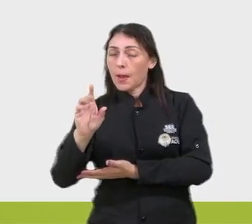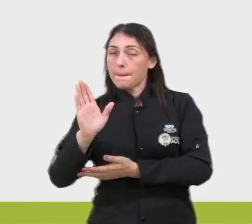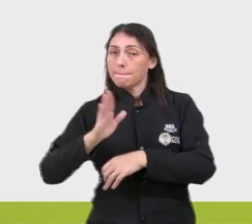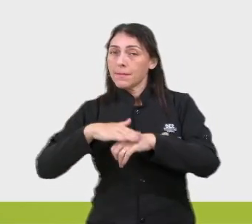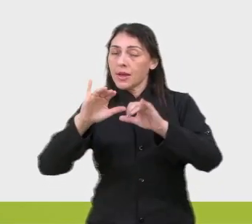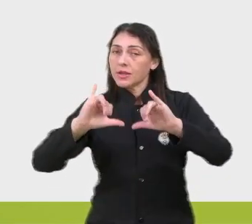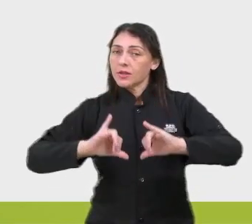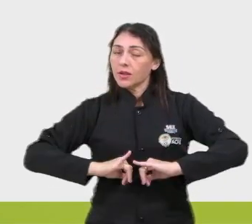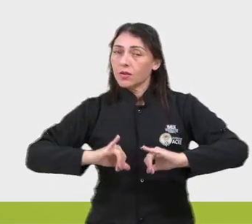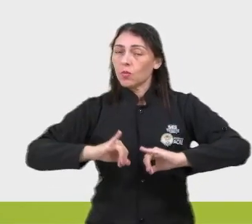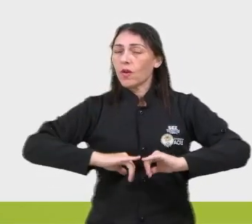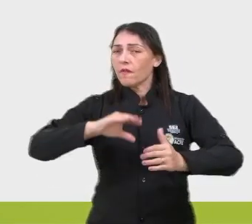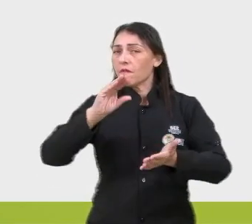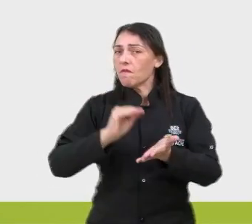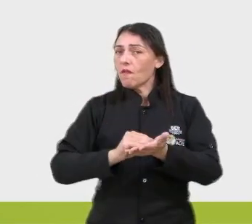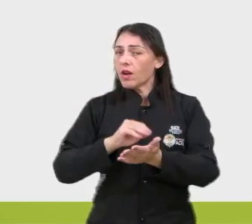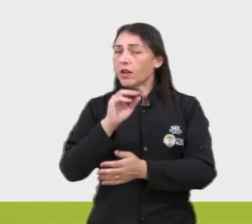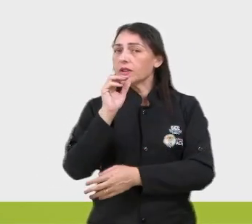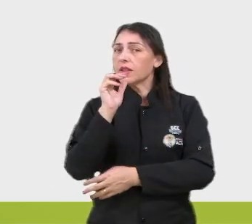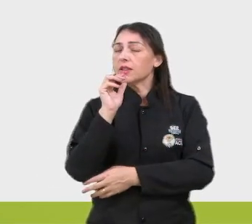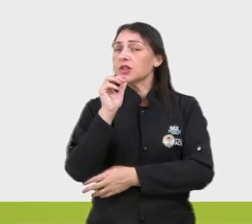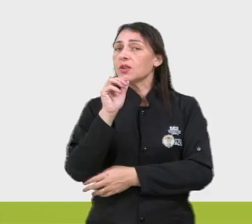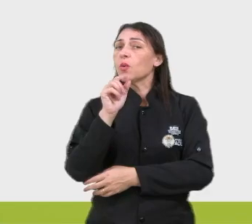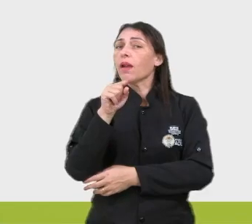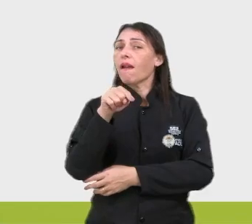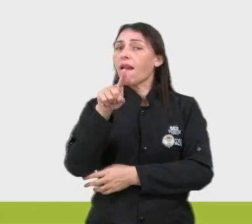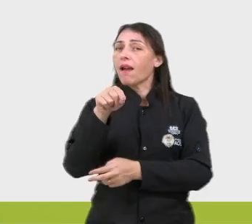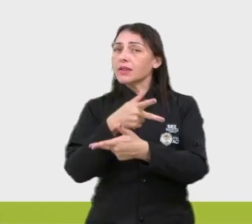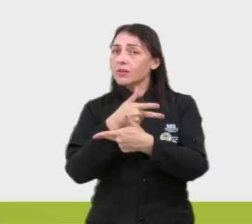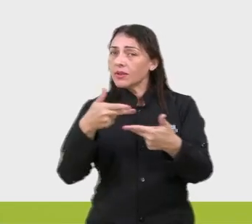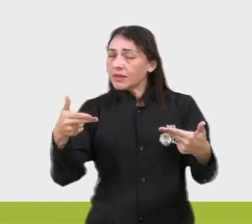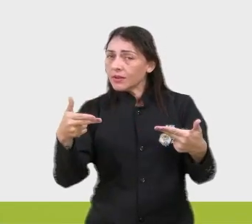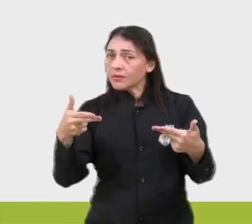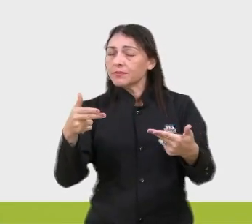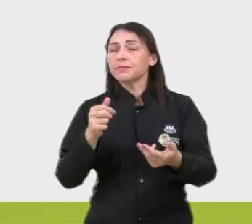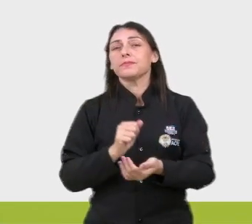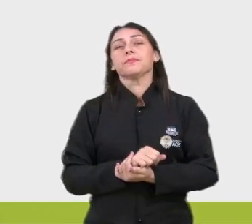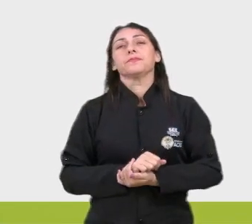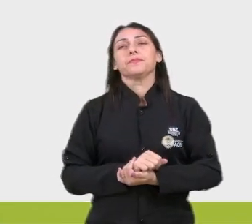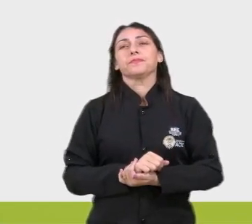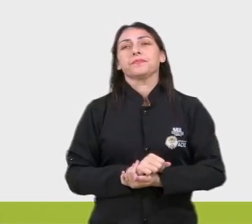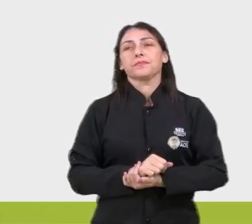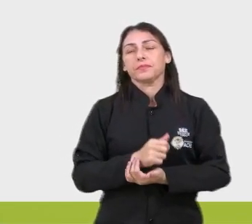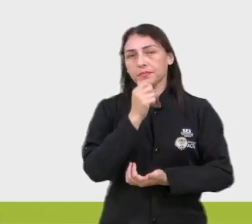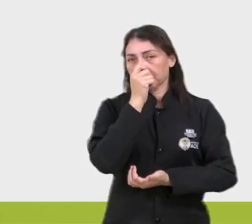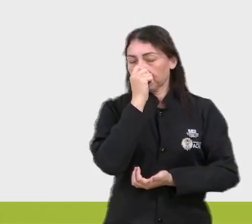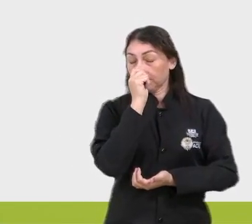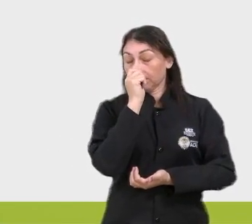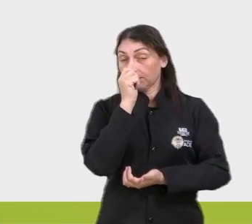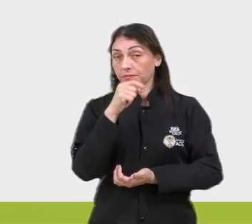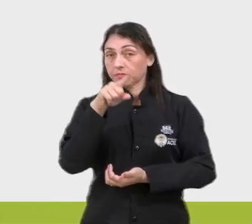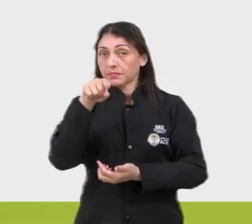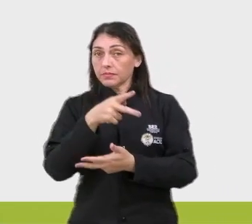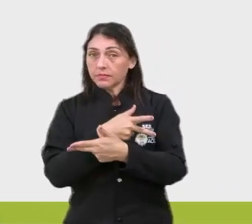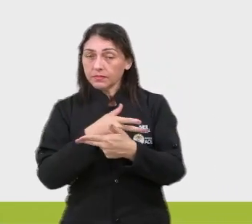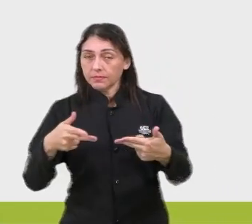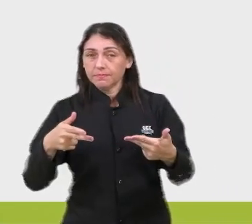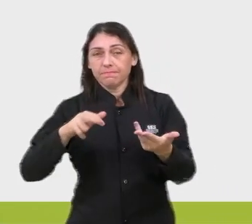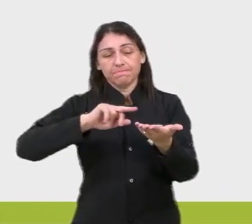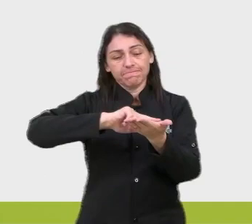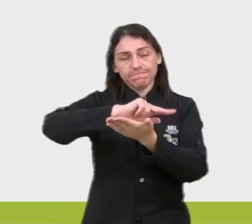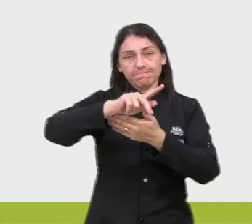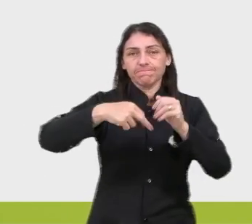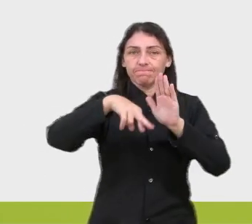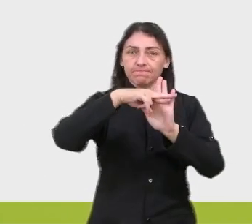sofrem com a falta de acentuação. Então, assim, gente, a questão de acentuação são muitas